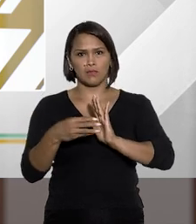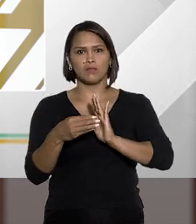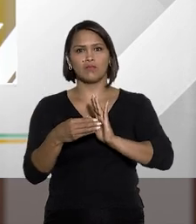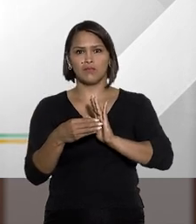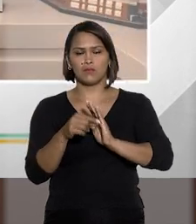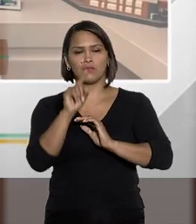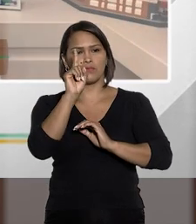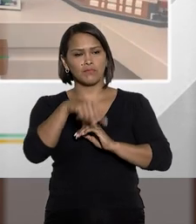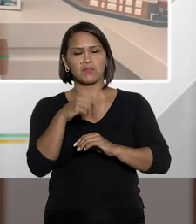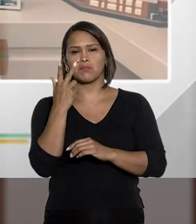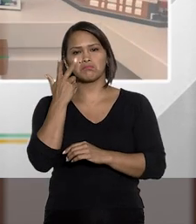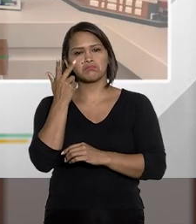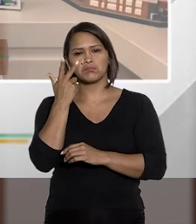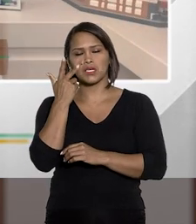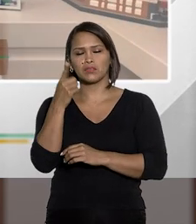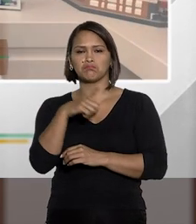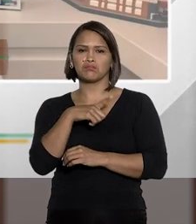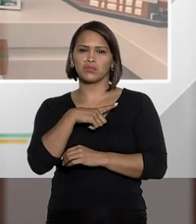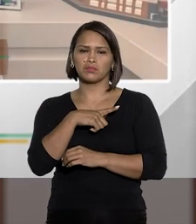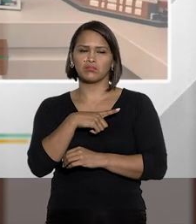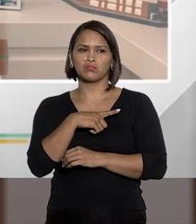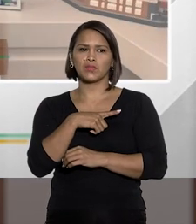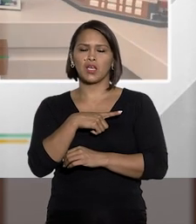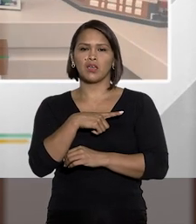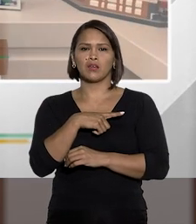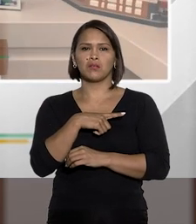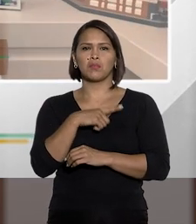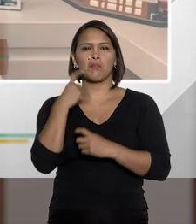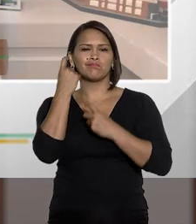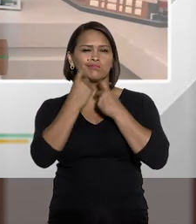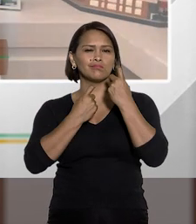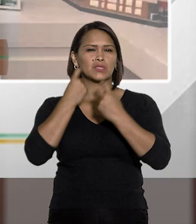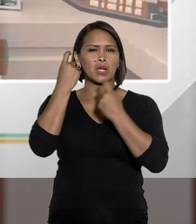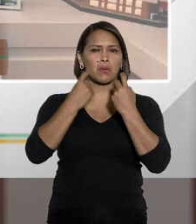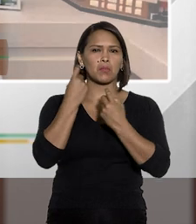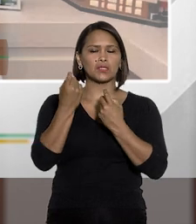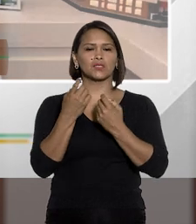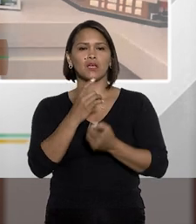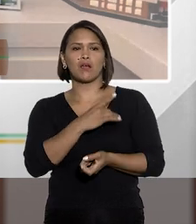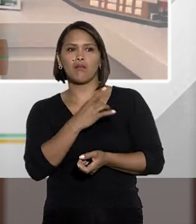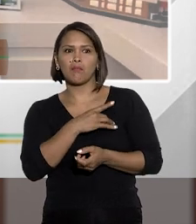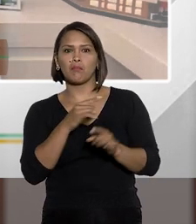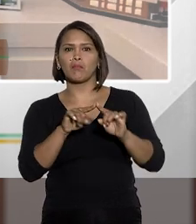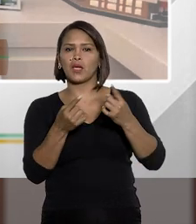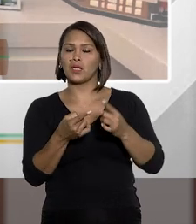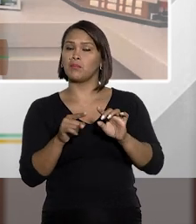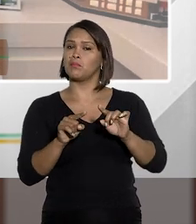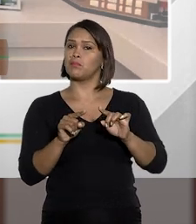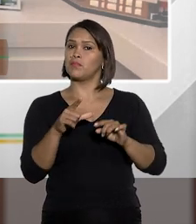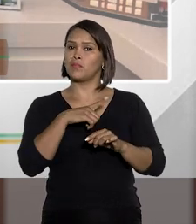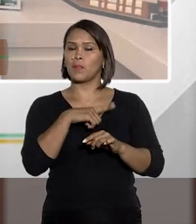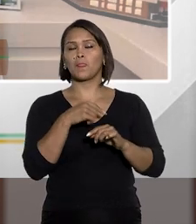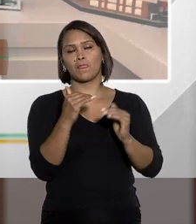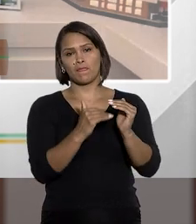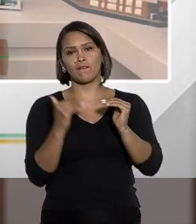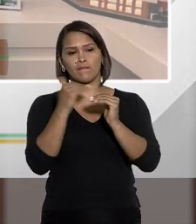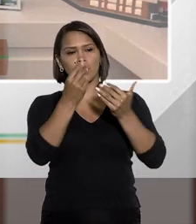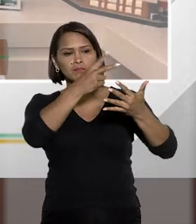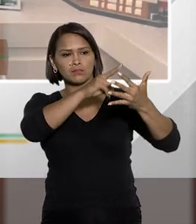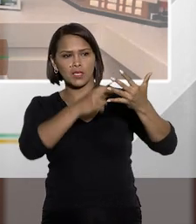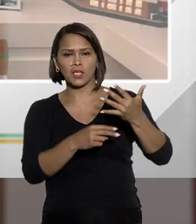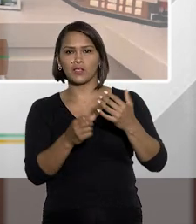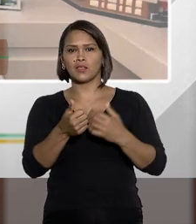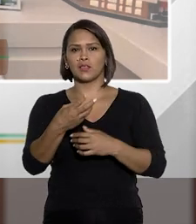novo, Tiago, é natural que haja uma certa resistência em relação a ele. Sobretudo, se você